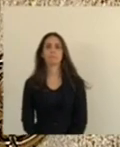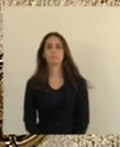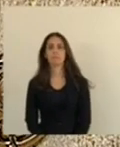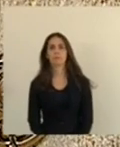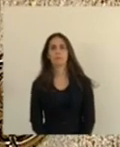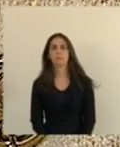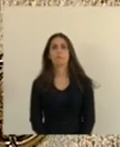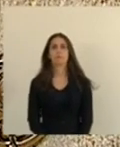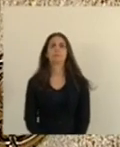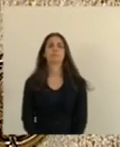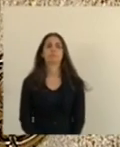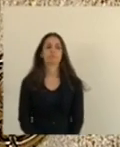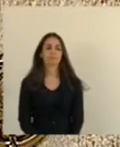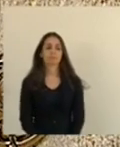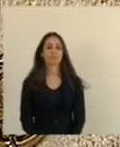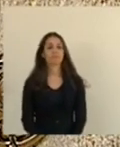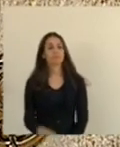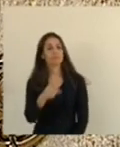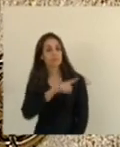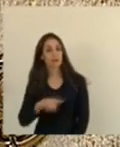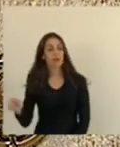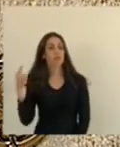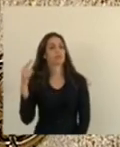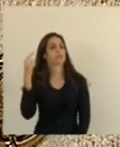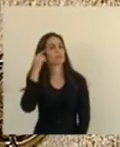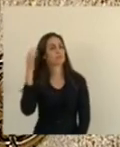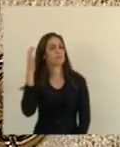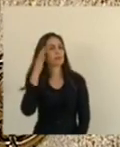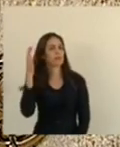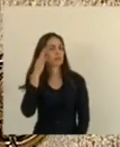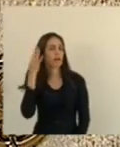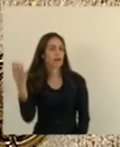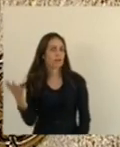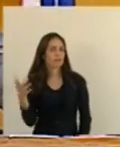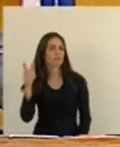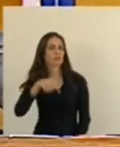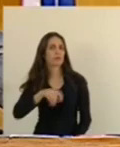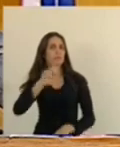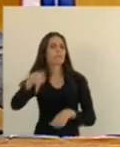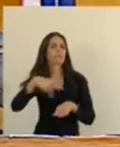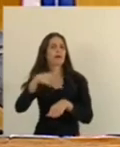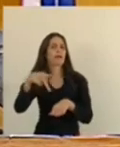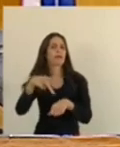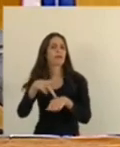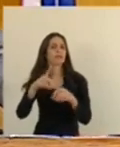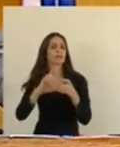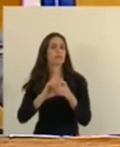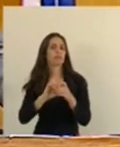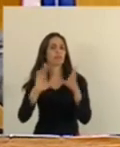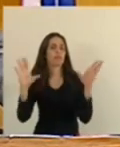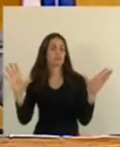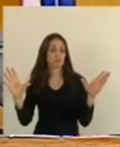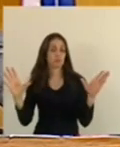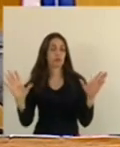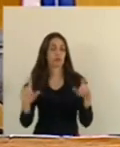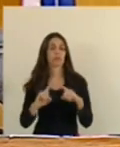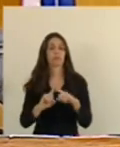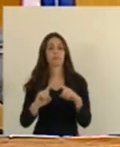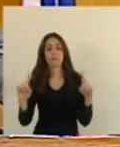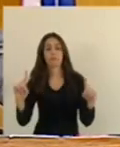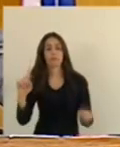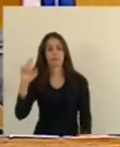Nós imaginávamos Que estávamos Numa república Quinta-feira Presidente